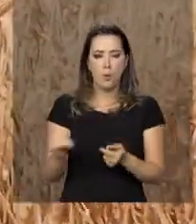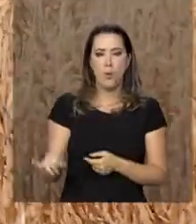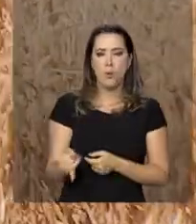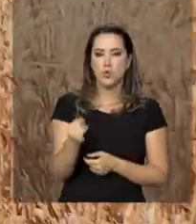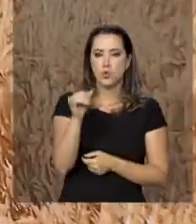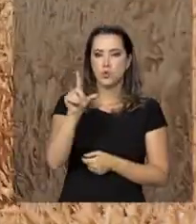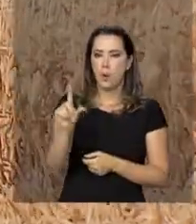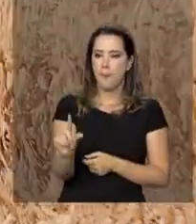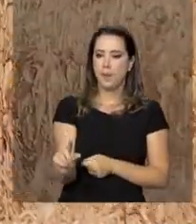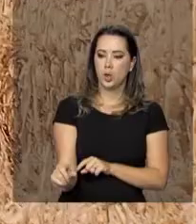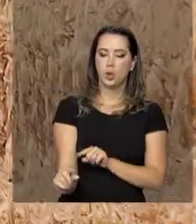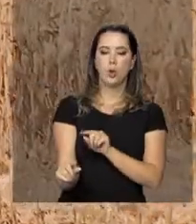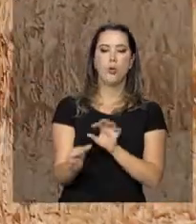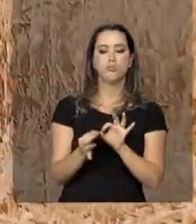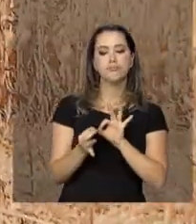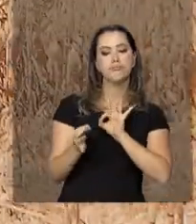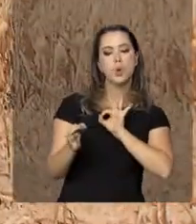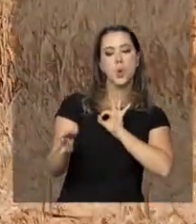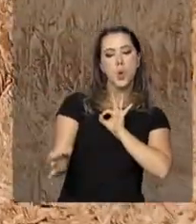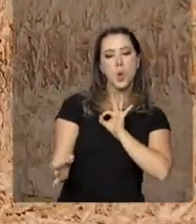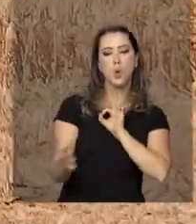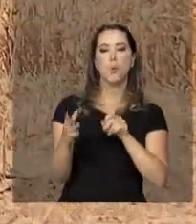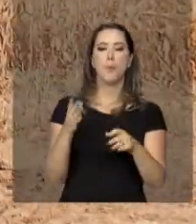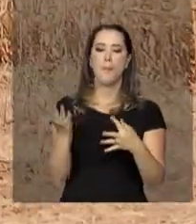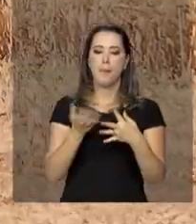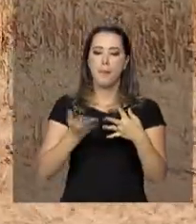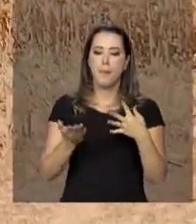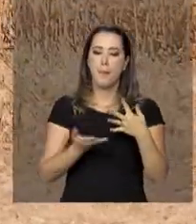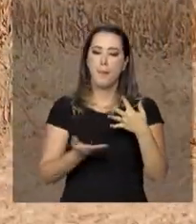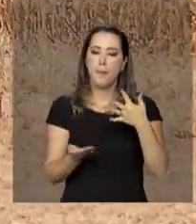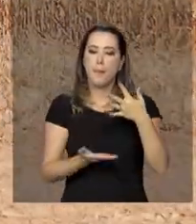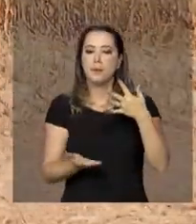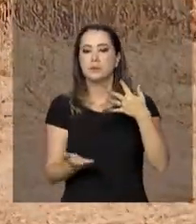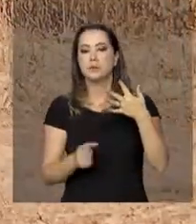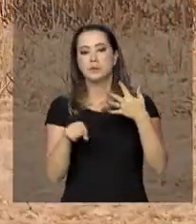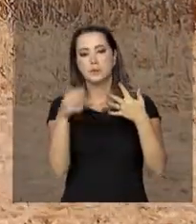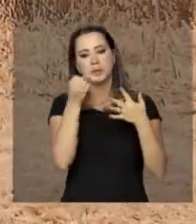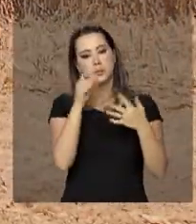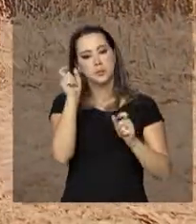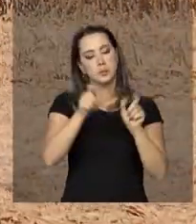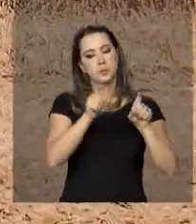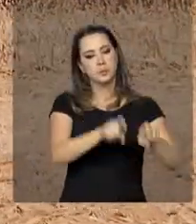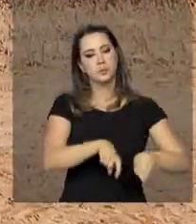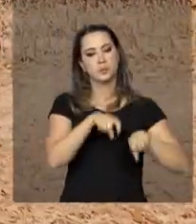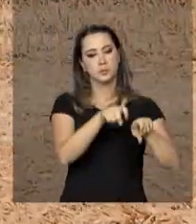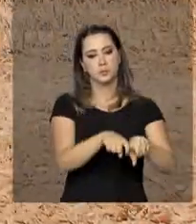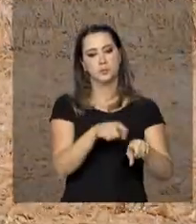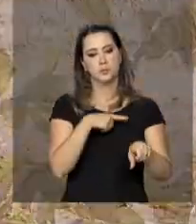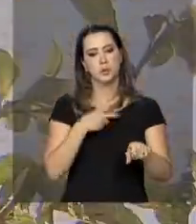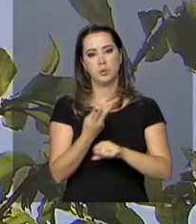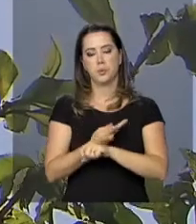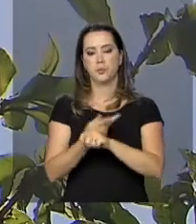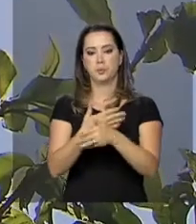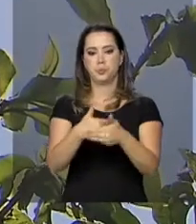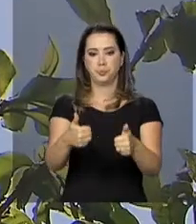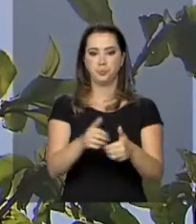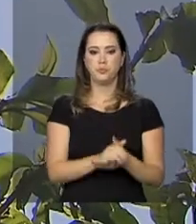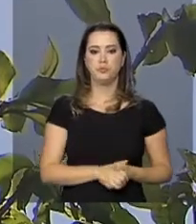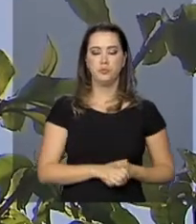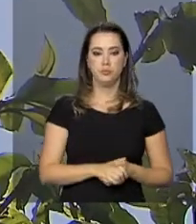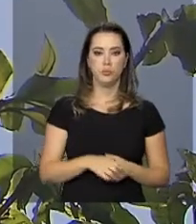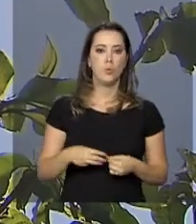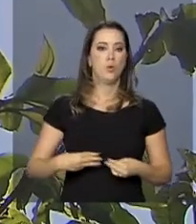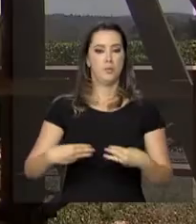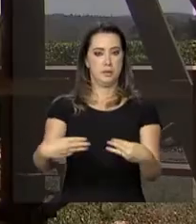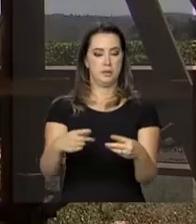a longo prazo, eu acho que são atrativos para o produtor e eu acho que tem aumentado muito essa procura. De acordo com o